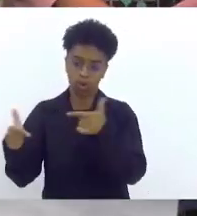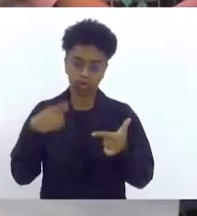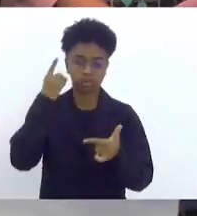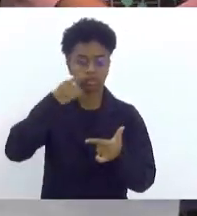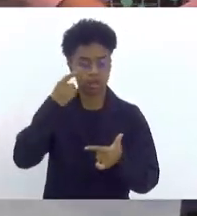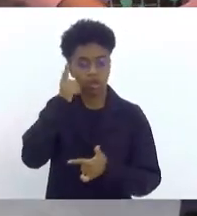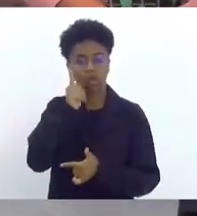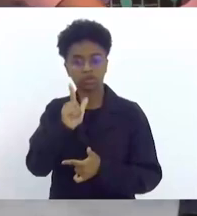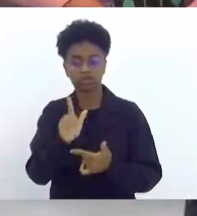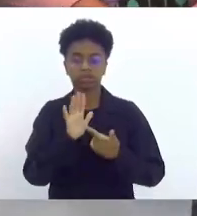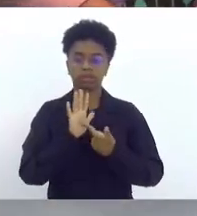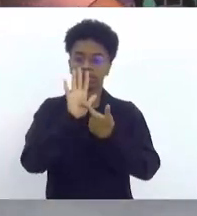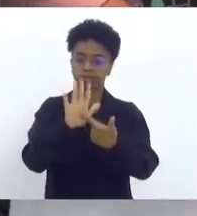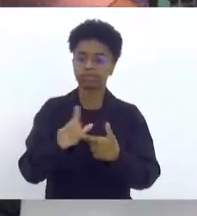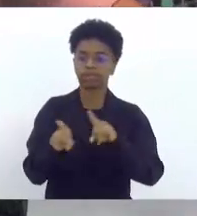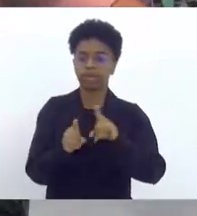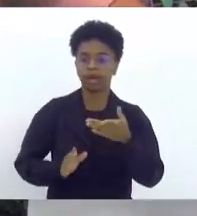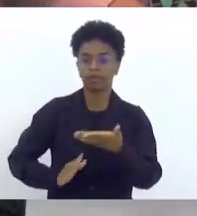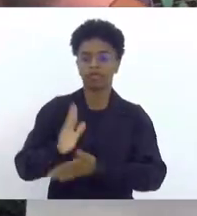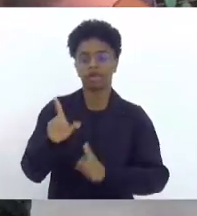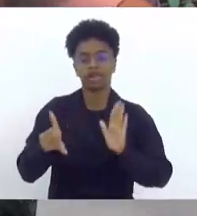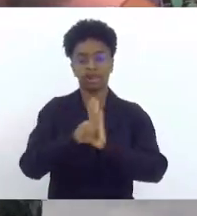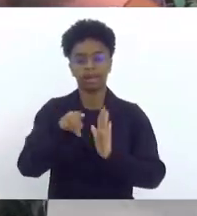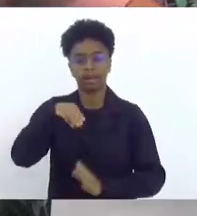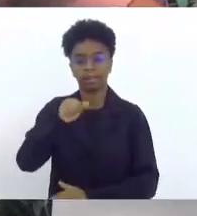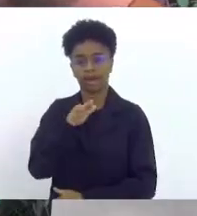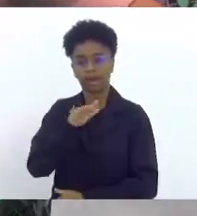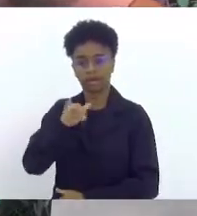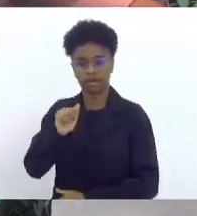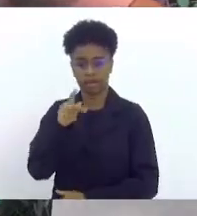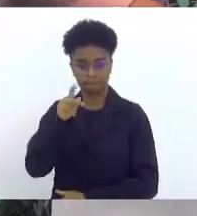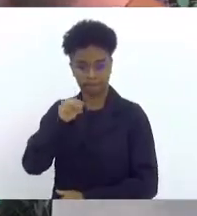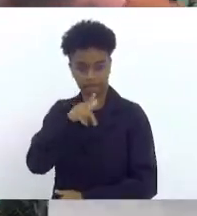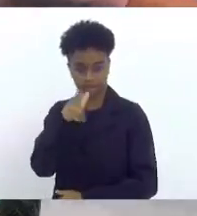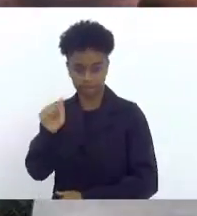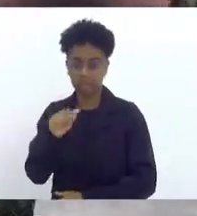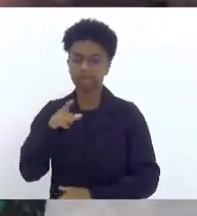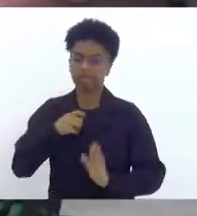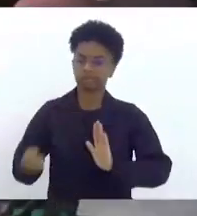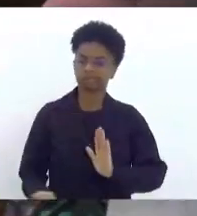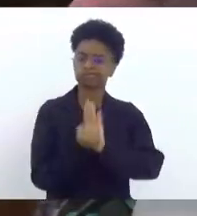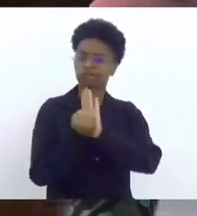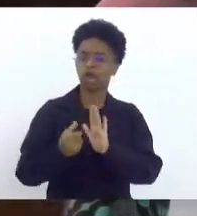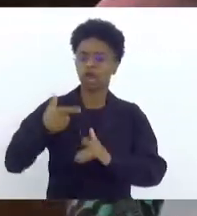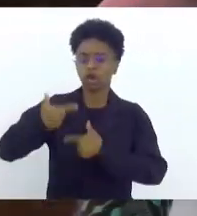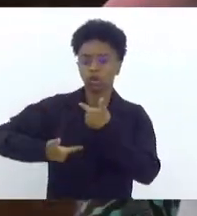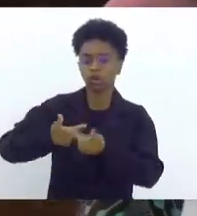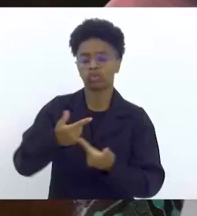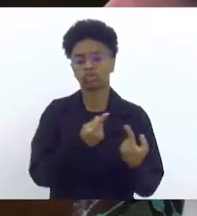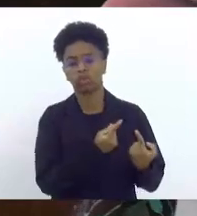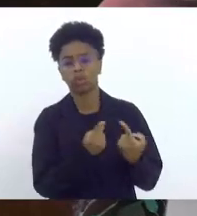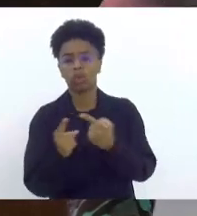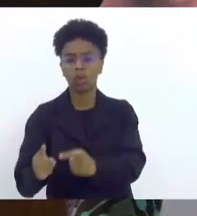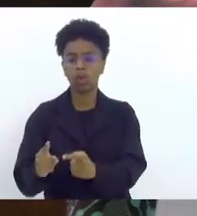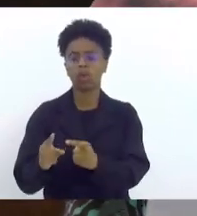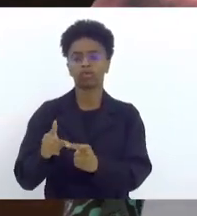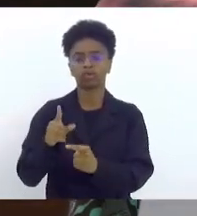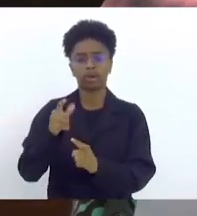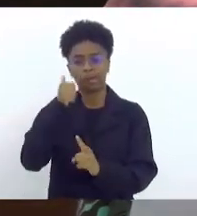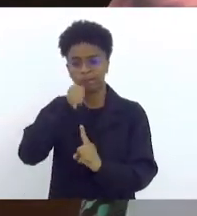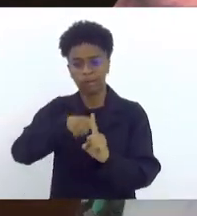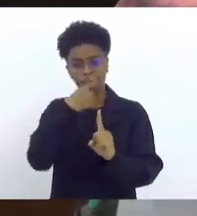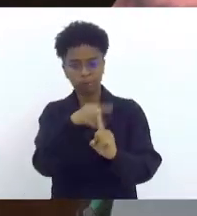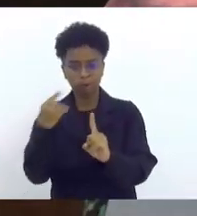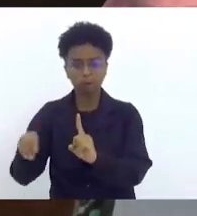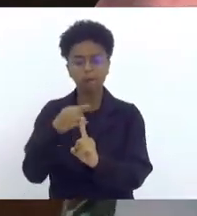conseguiram sancionar a Lei Maria da Penha que é um dos maiores marcos na luta contra o feminicídio,